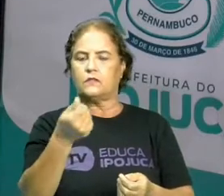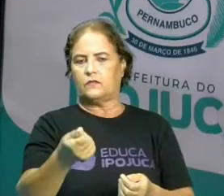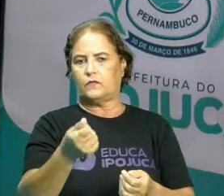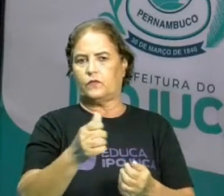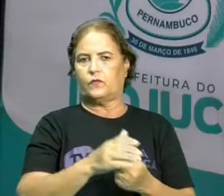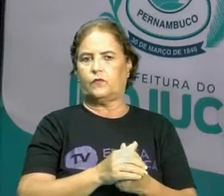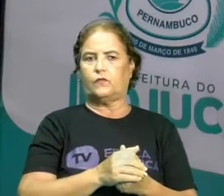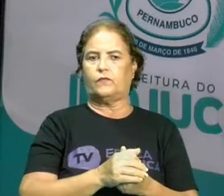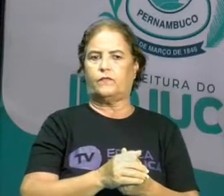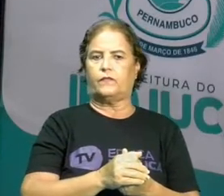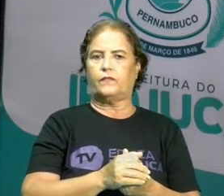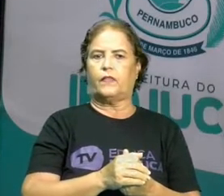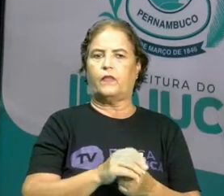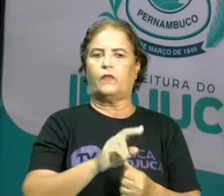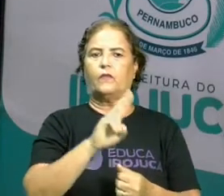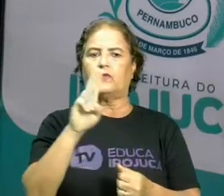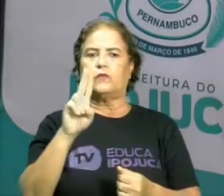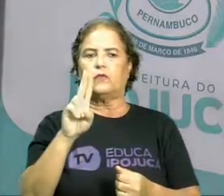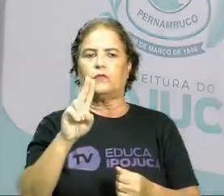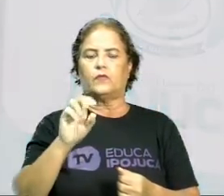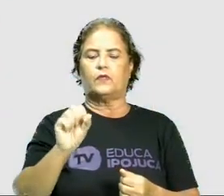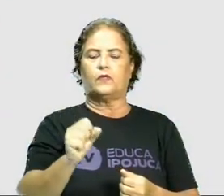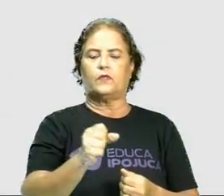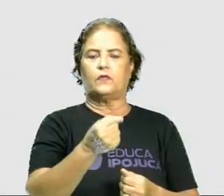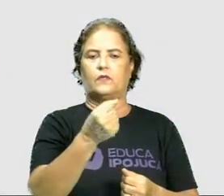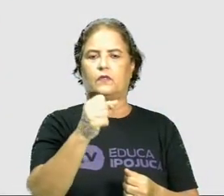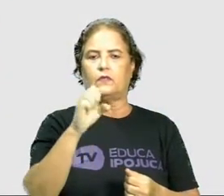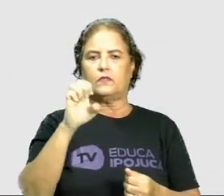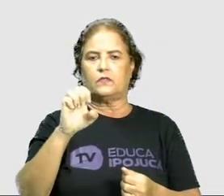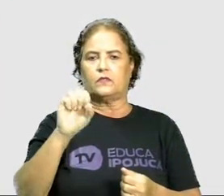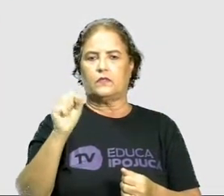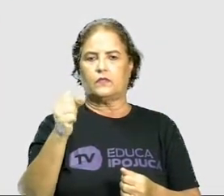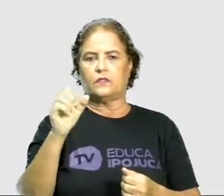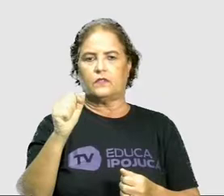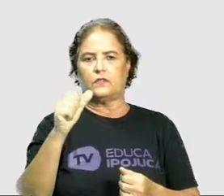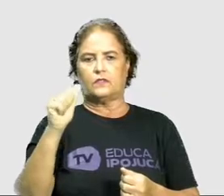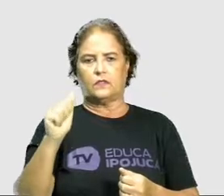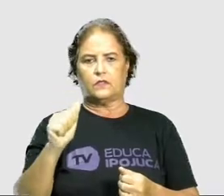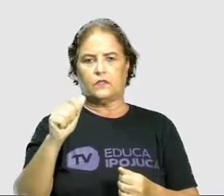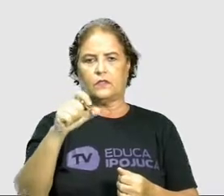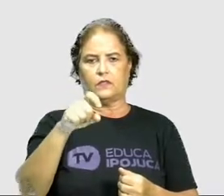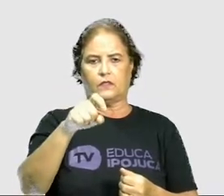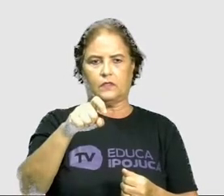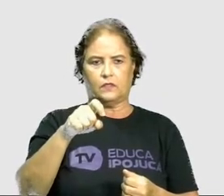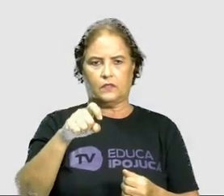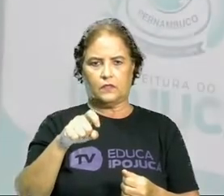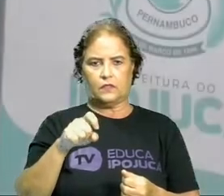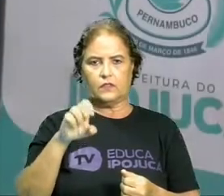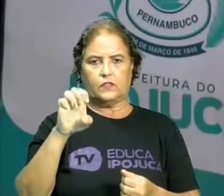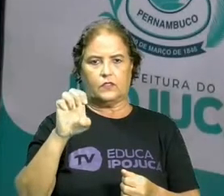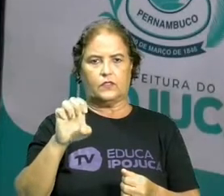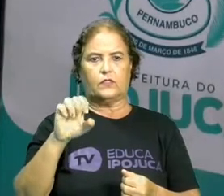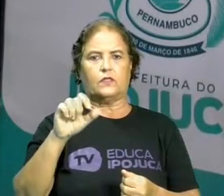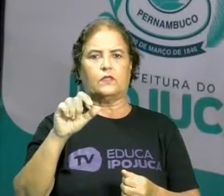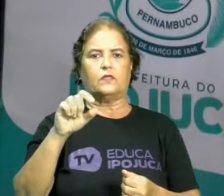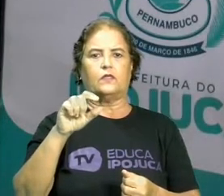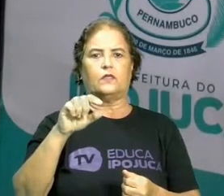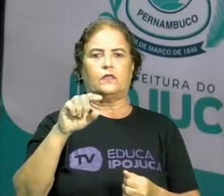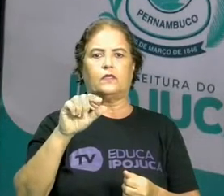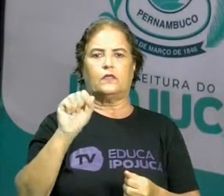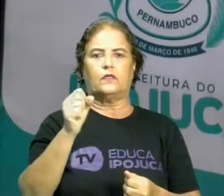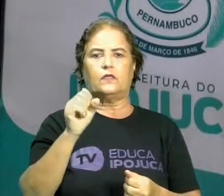sexagesimal. Porque ele está baseado em 60 símbolos. Mas não é o único